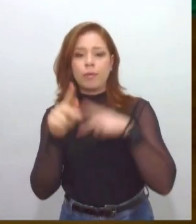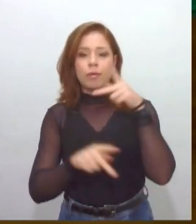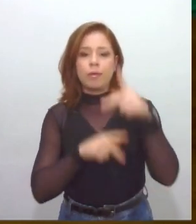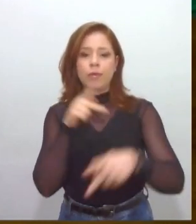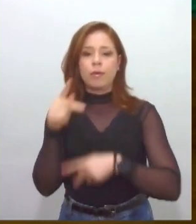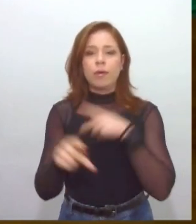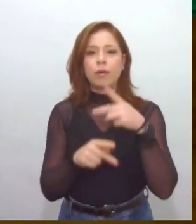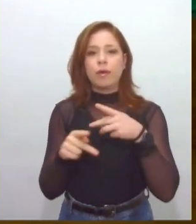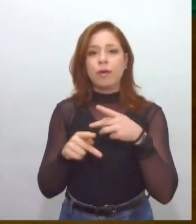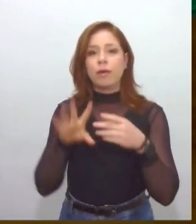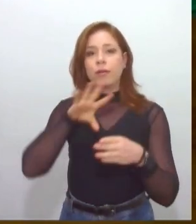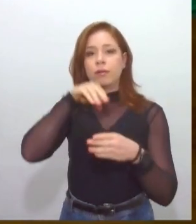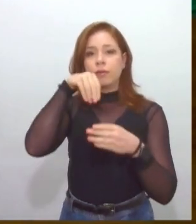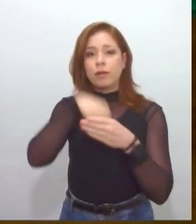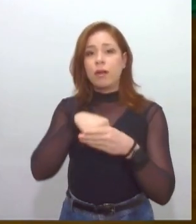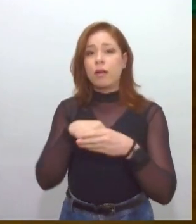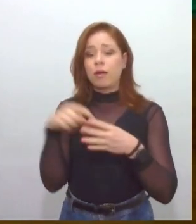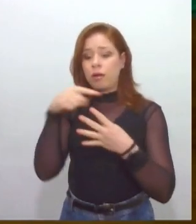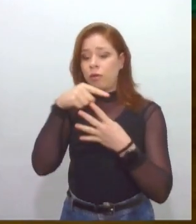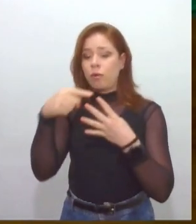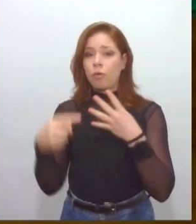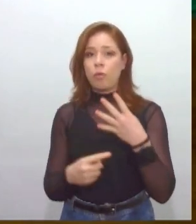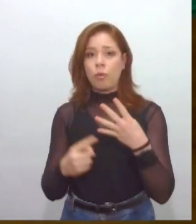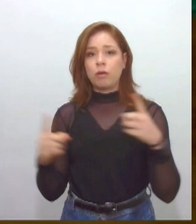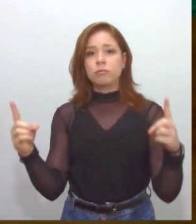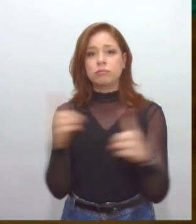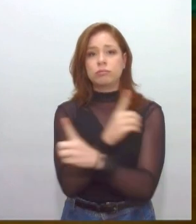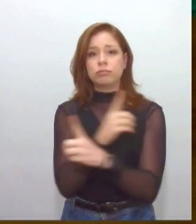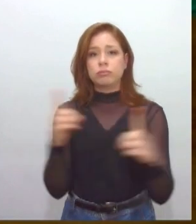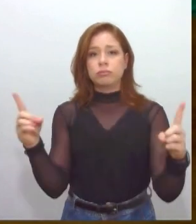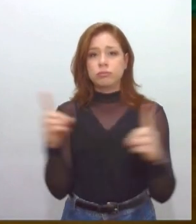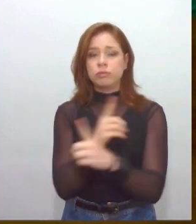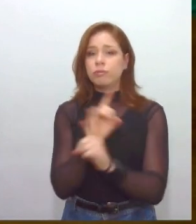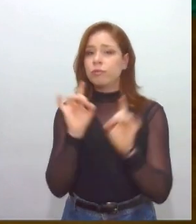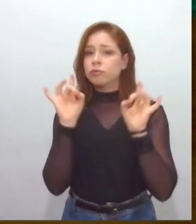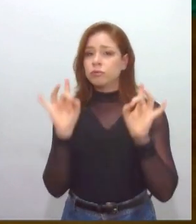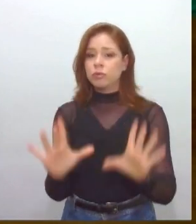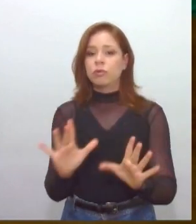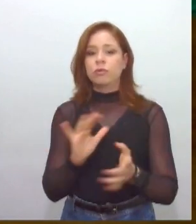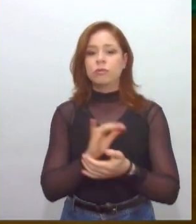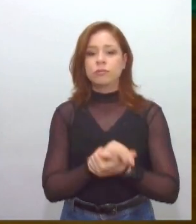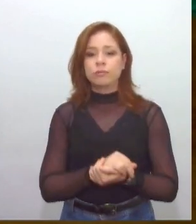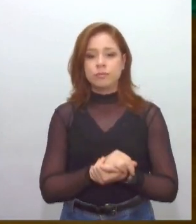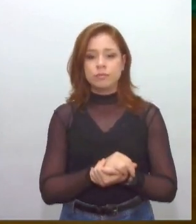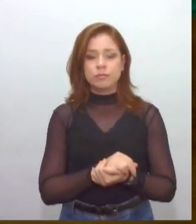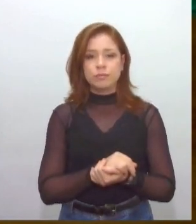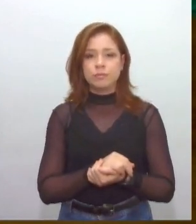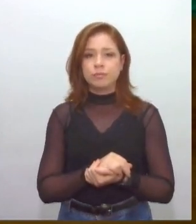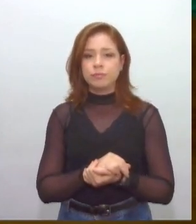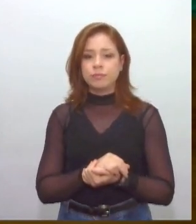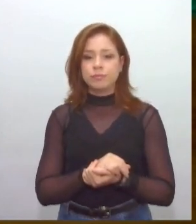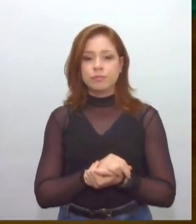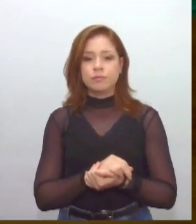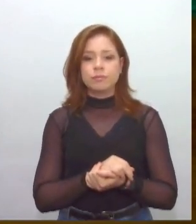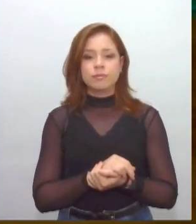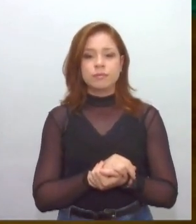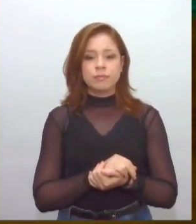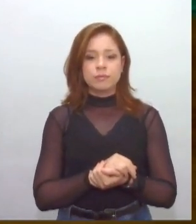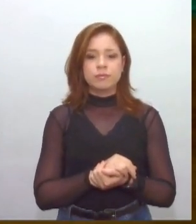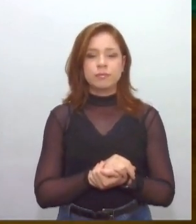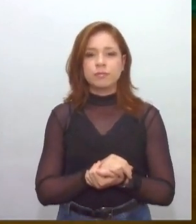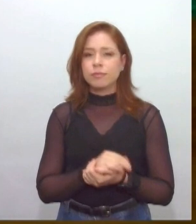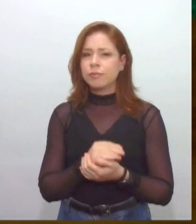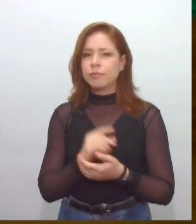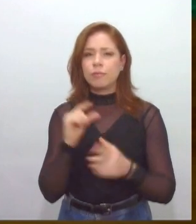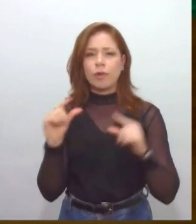a Avenida Coelho e Campos, a Avenida Pedro Calazans, e a Avenida Barão de Maruinha, a Rua da Frente, a Avenida